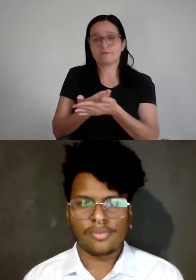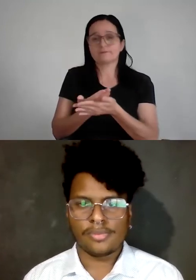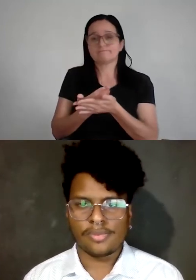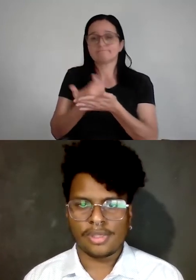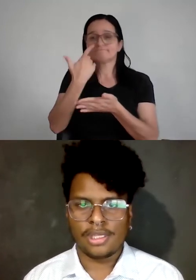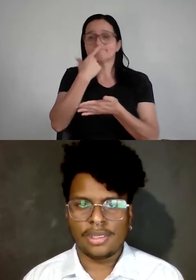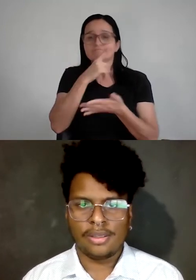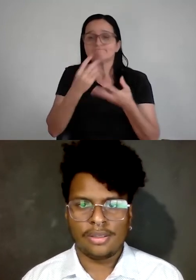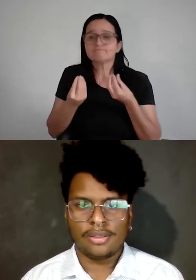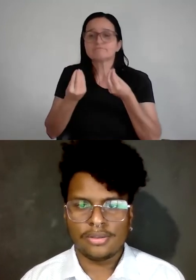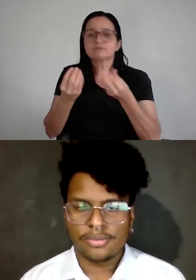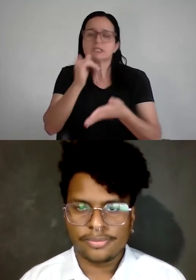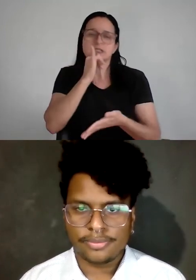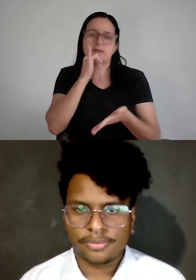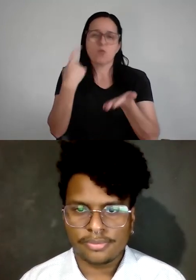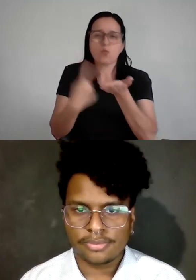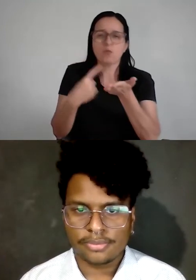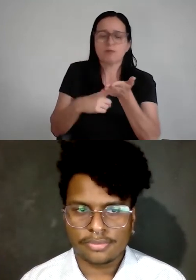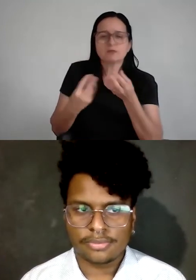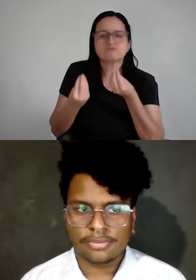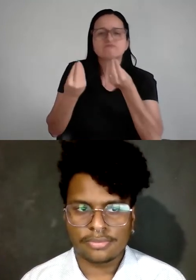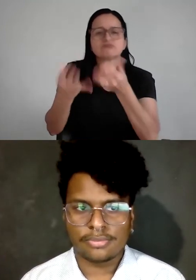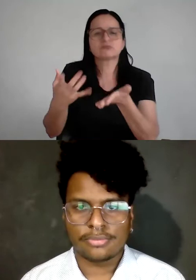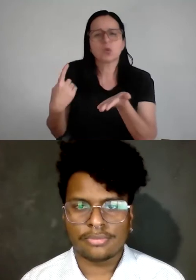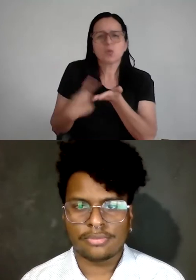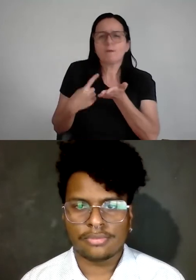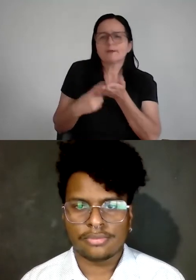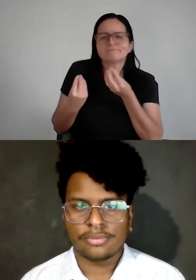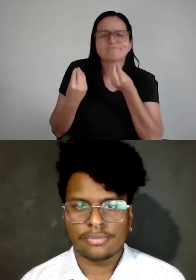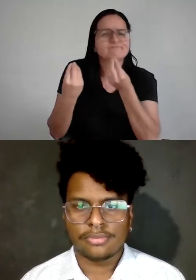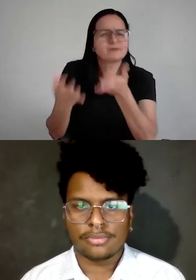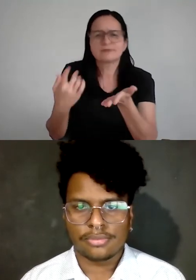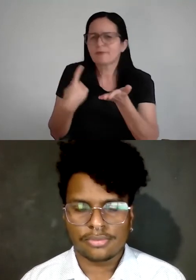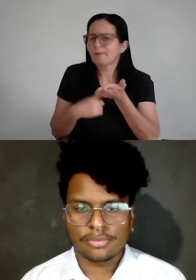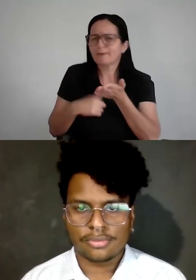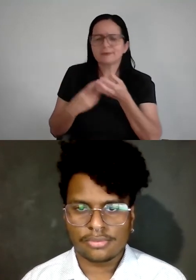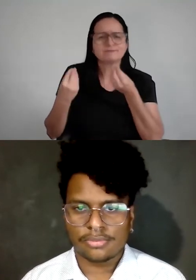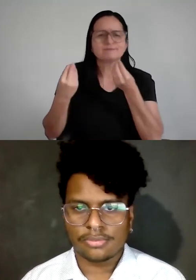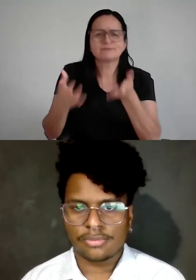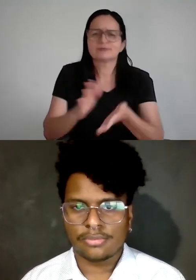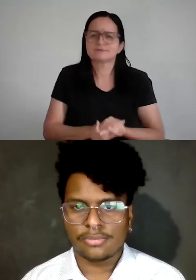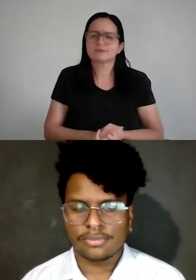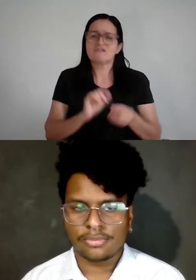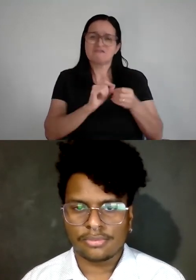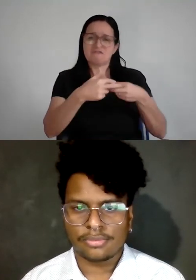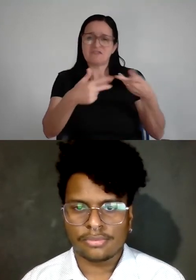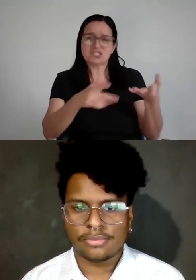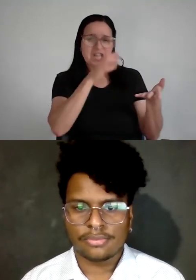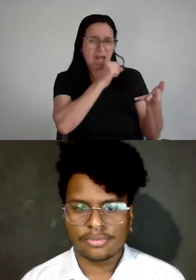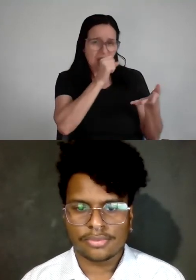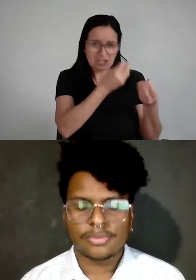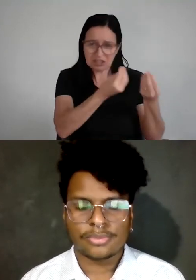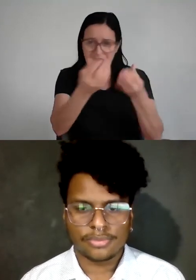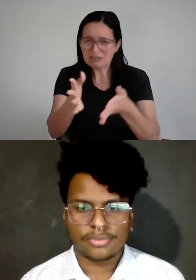Então, eu me comprometo a fazer alguma coisa, eu entrego, eu me comprometo a fazer outra coisa, eu entrego. Falei que ia fazer laranja, fiz laranja, falei que ia fazer abacaxi, fiz abacaxi, e a coisa é